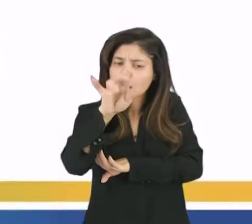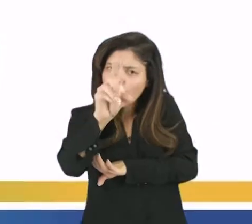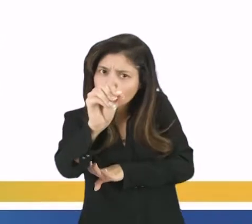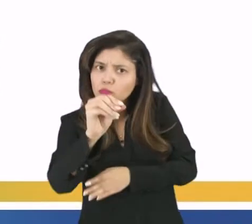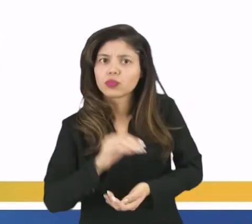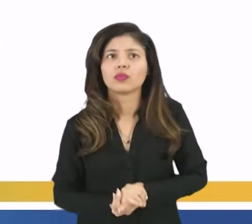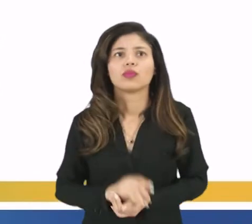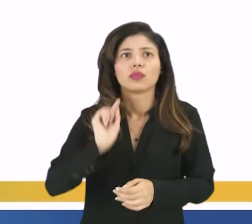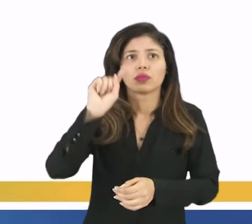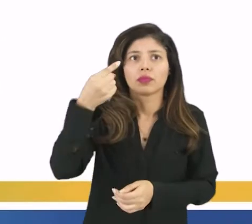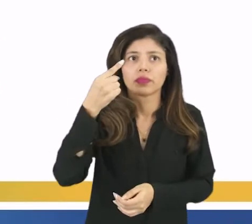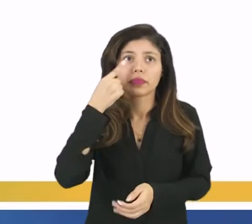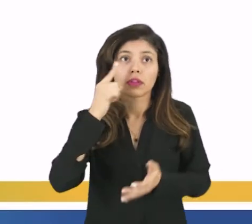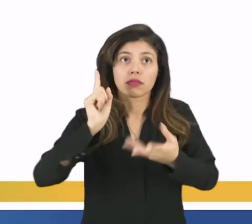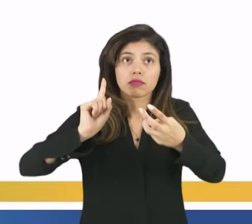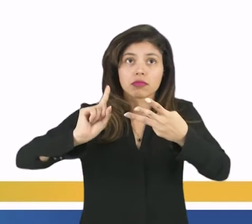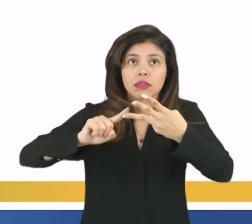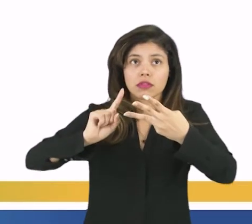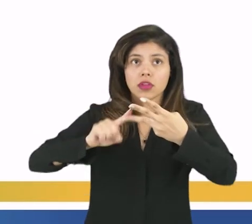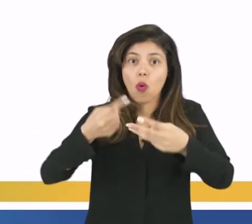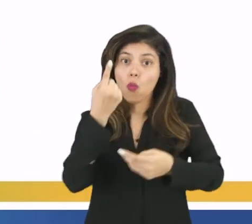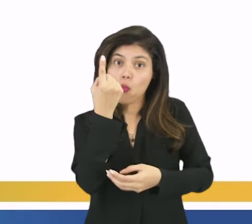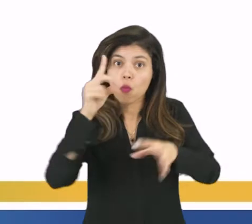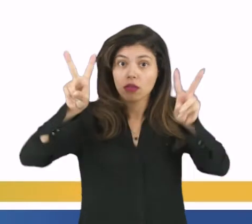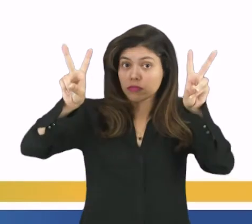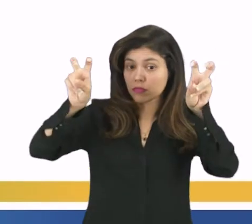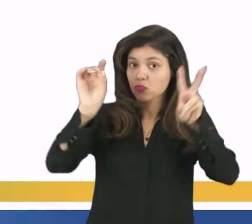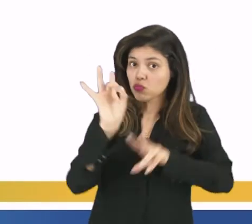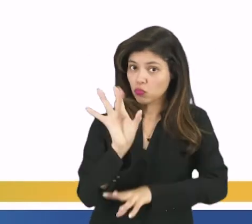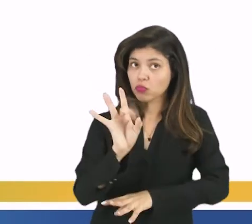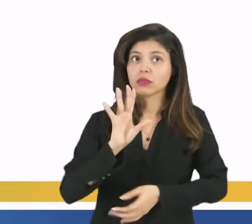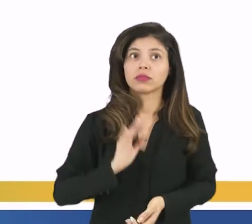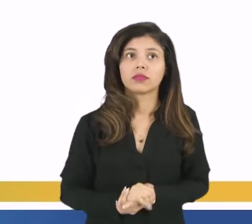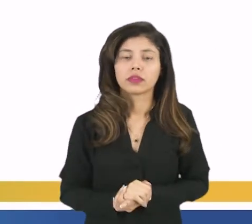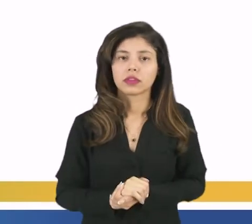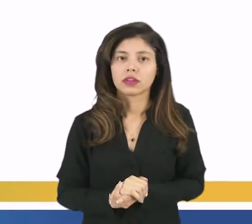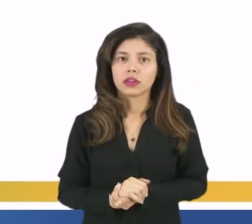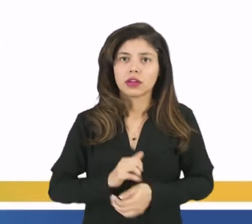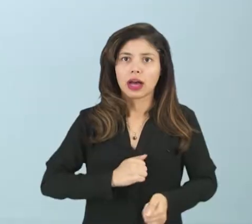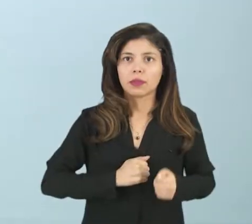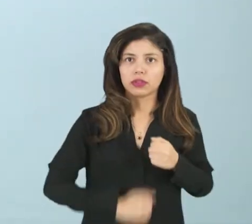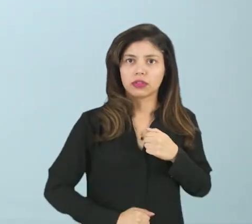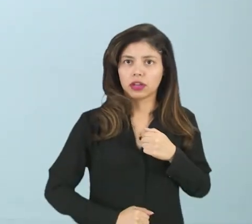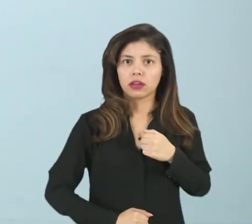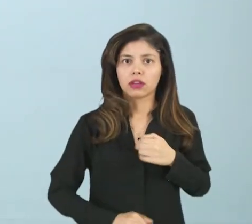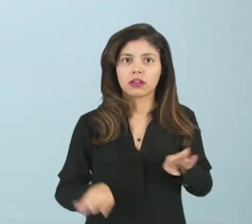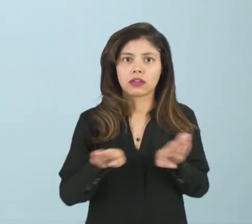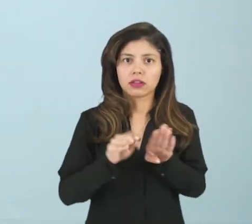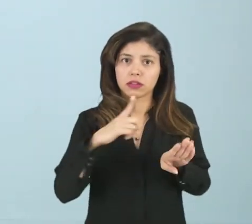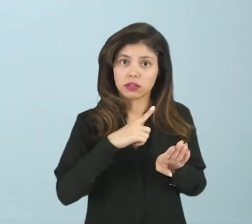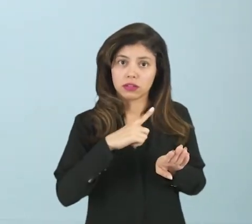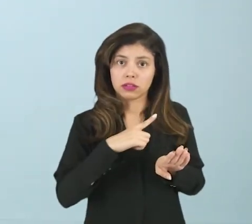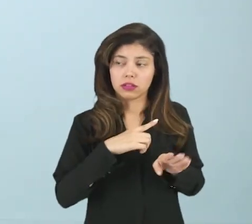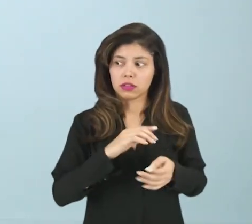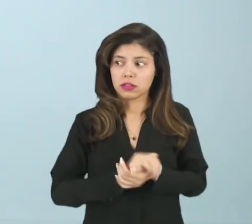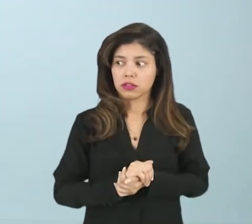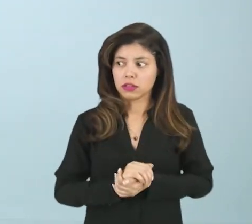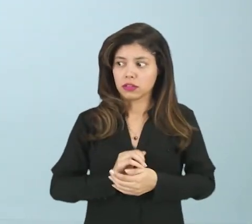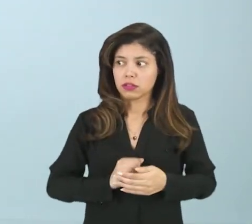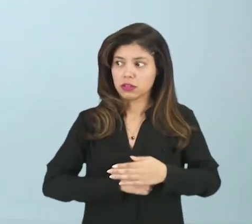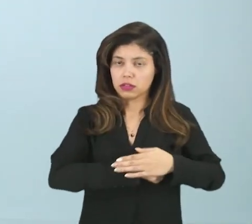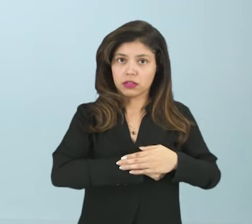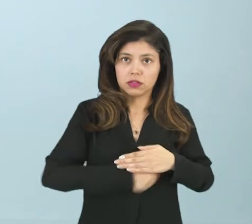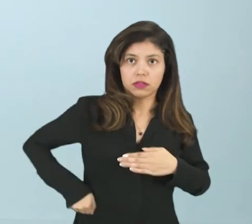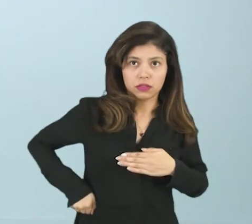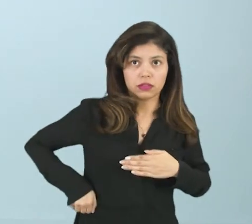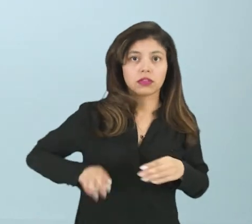no terceiro lito, ser referente é apenas um assunto, ou seja, se for trabalhar sobre aborto, não pode falar sobre outra coisa. Se for falar sobre